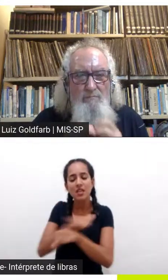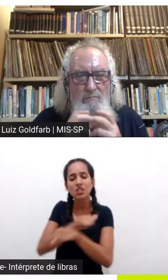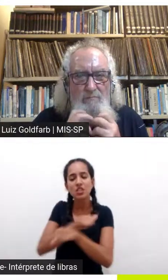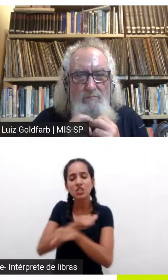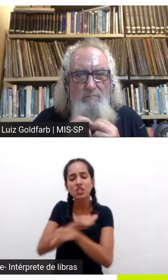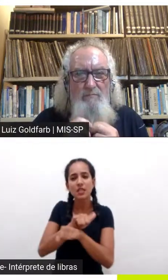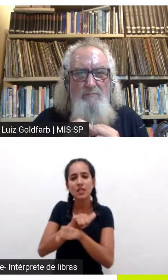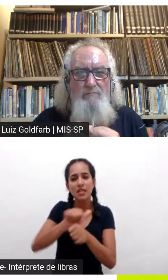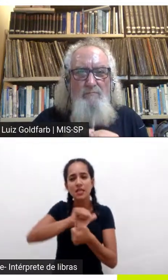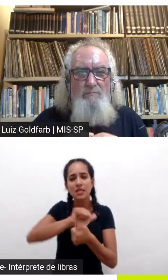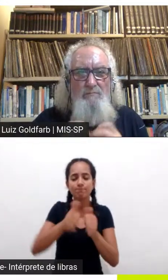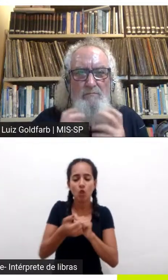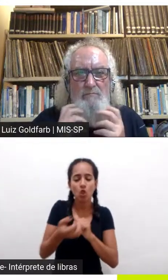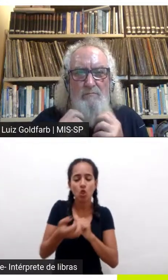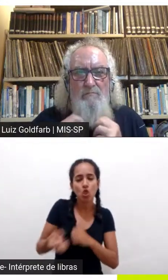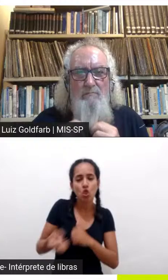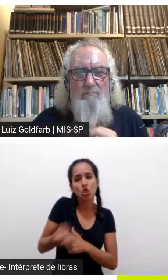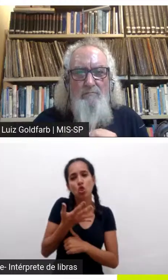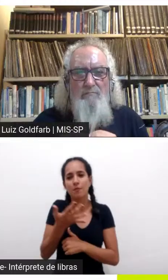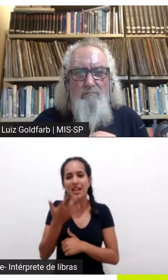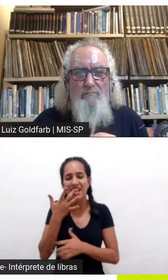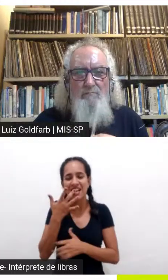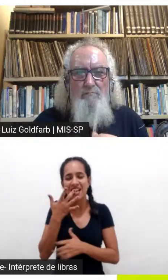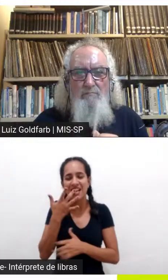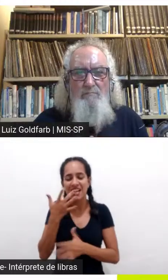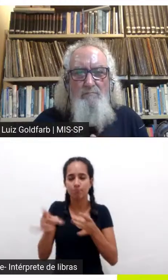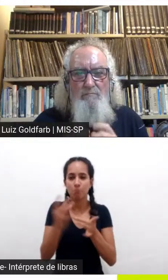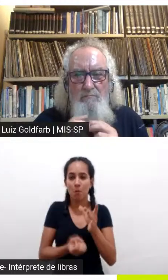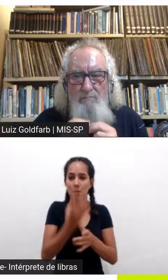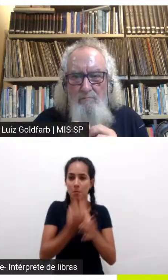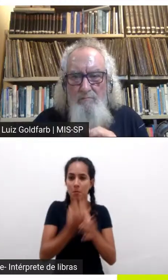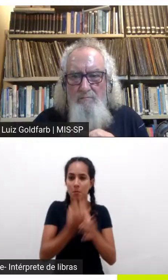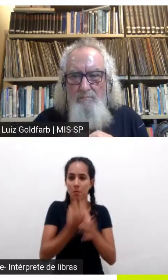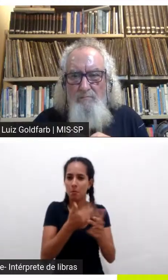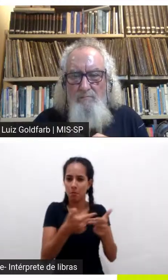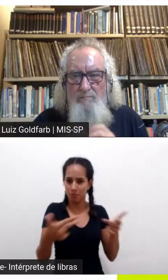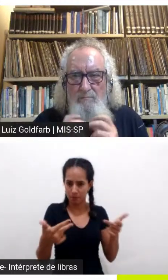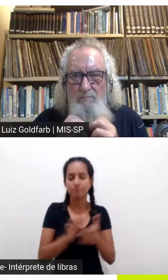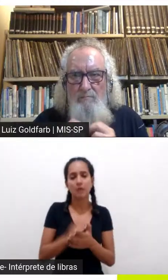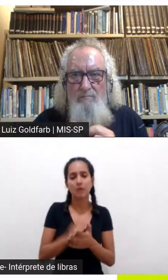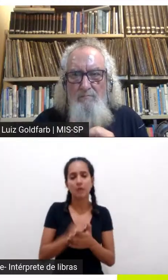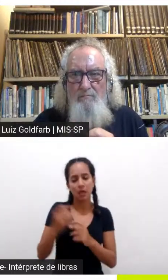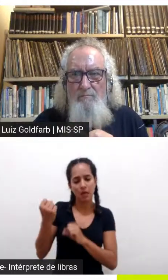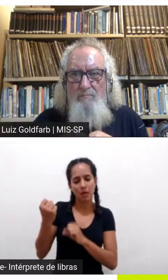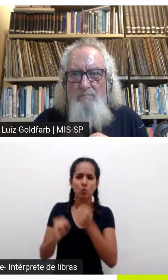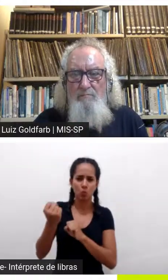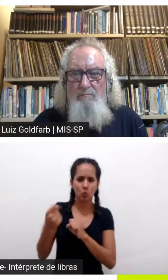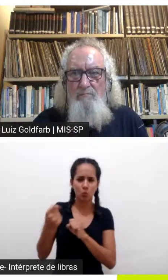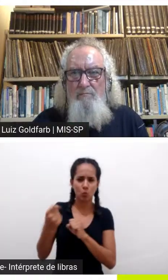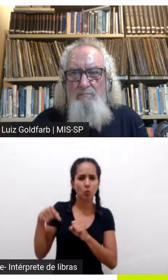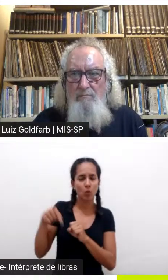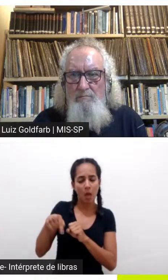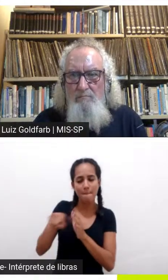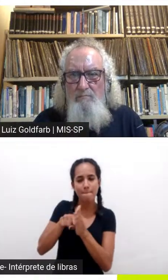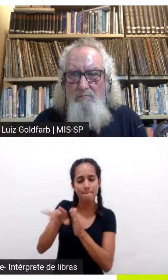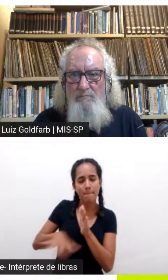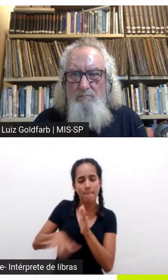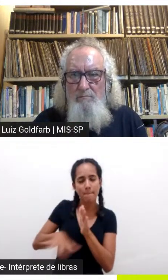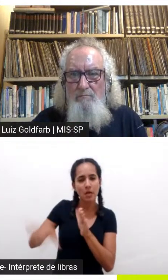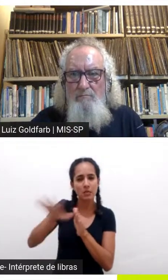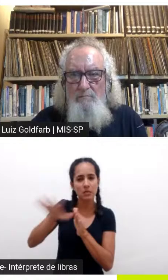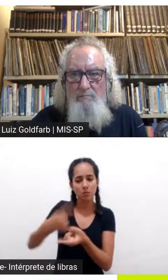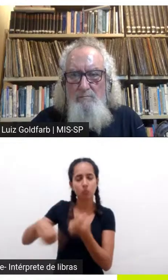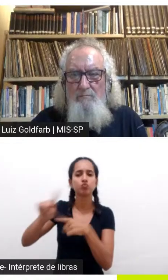tenho alguns contatos nessa indústria assim né vejo que a pesquisa está avançada pra isso